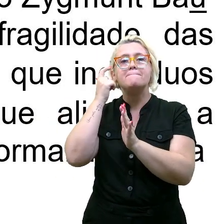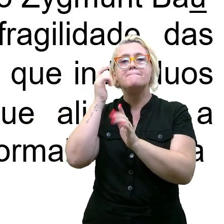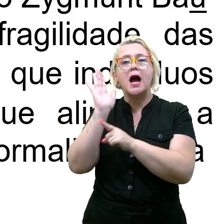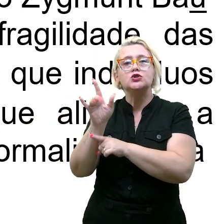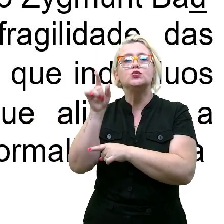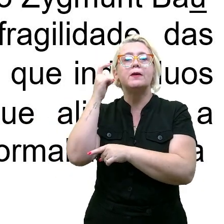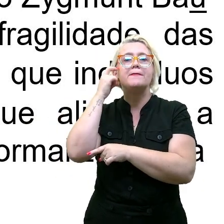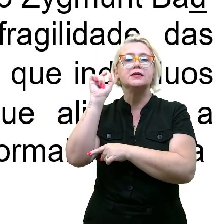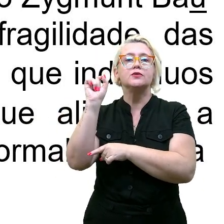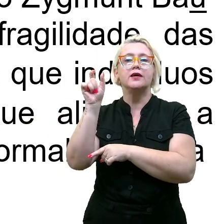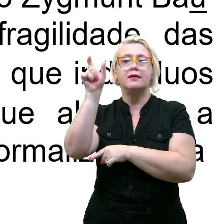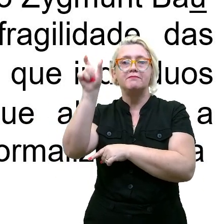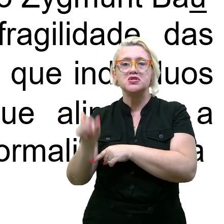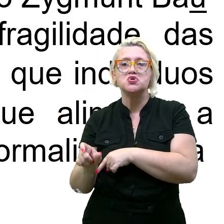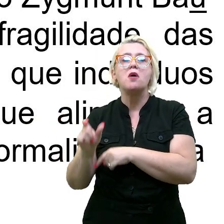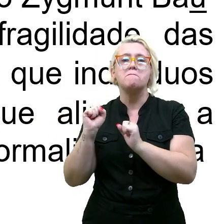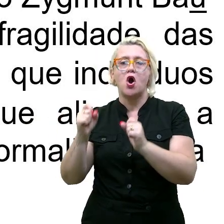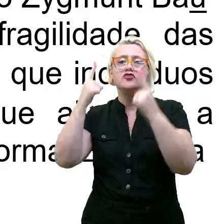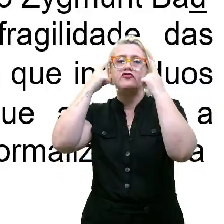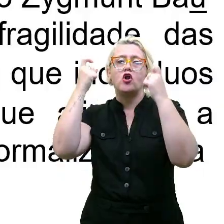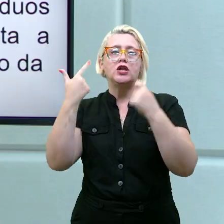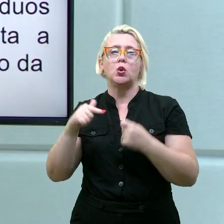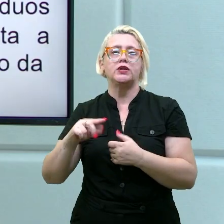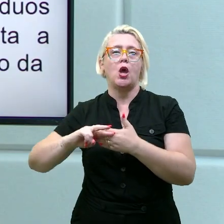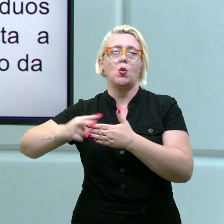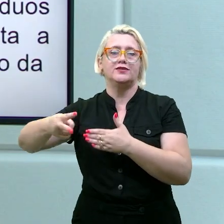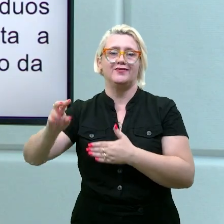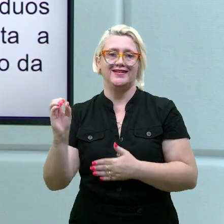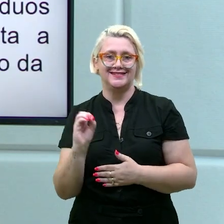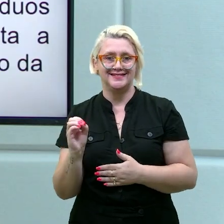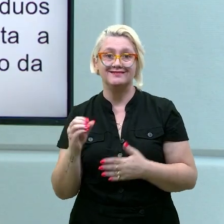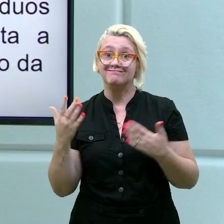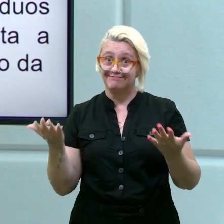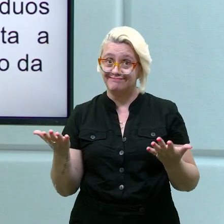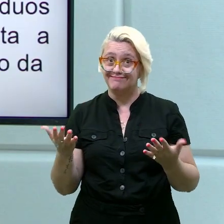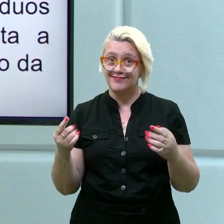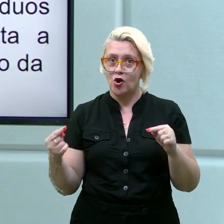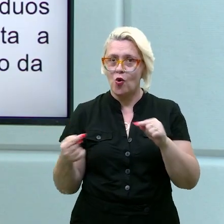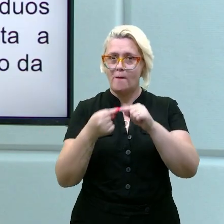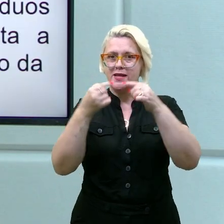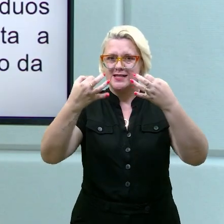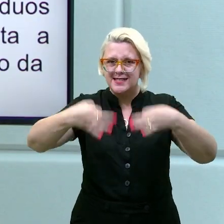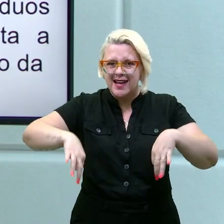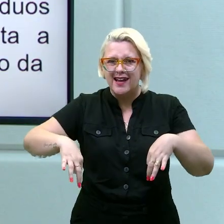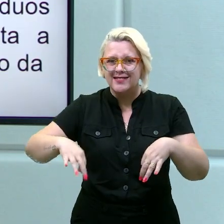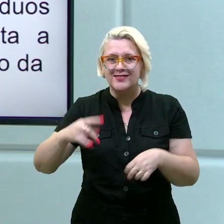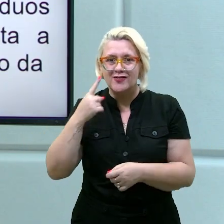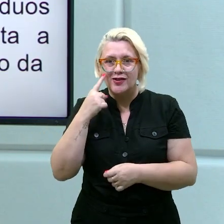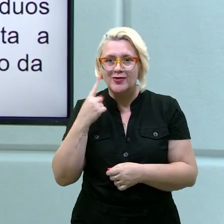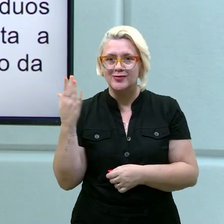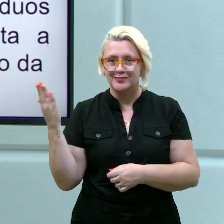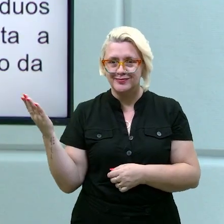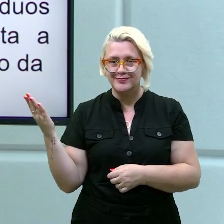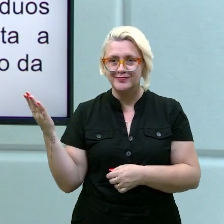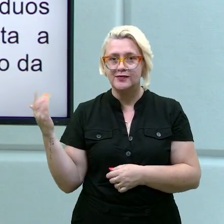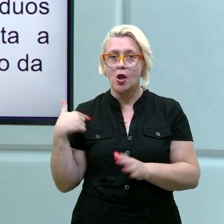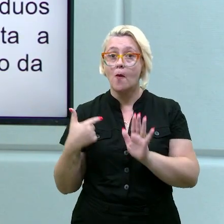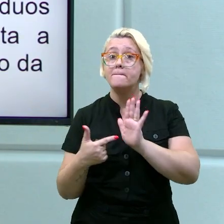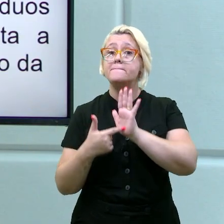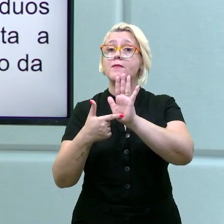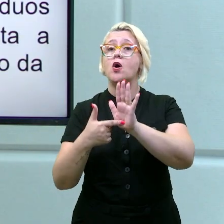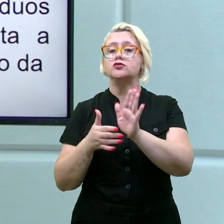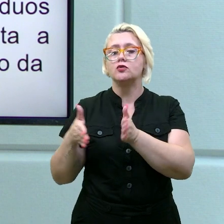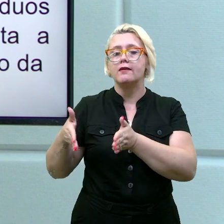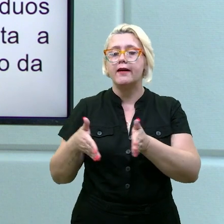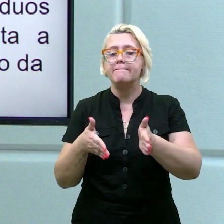violentas não terão consequências. Olha só como está ficando bem convincente, viu só? Eu te mostro